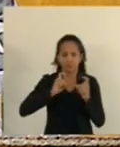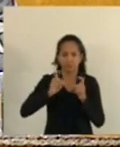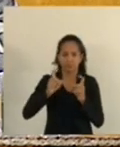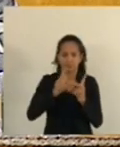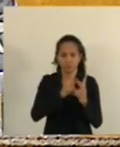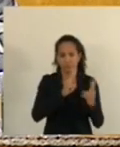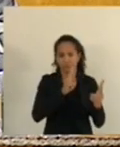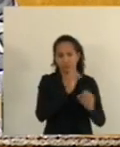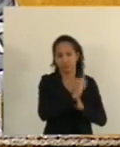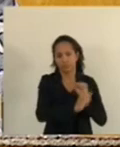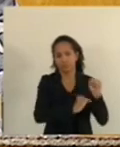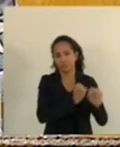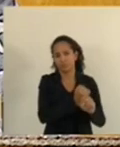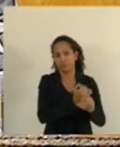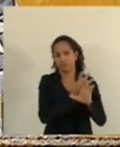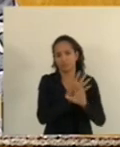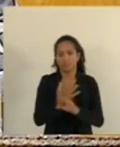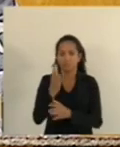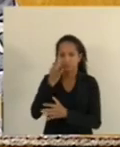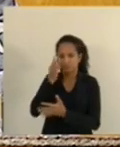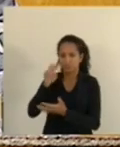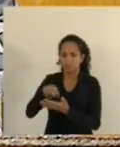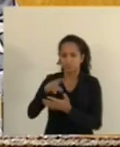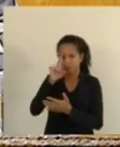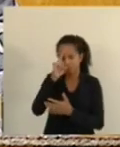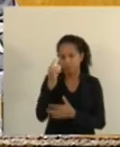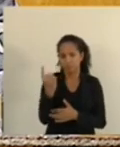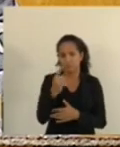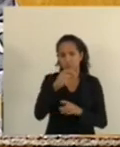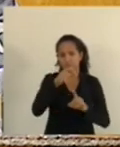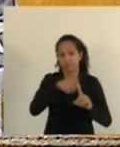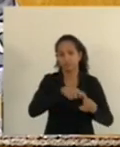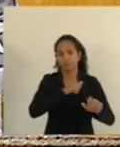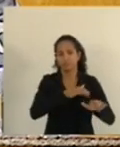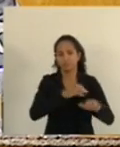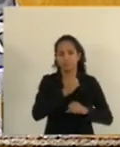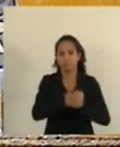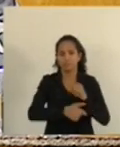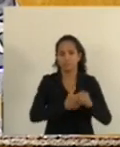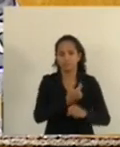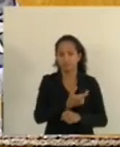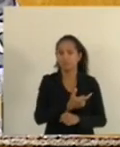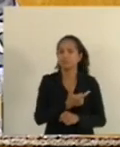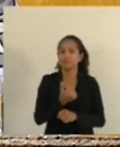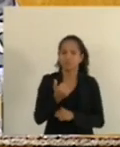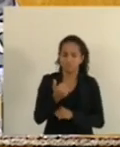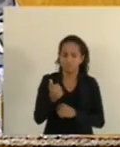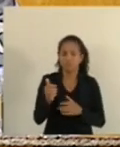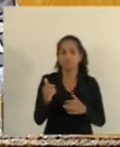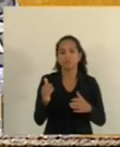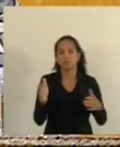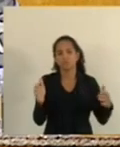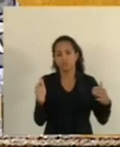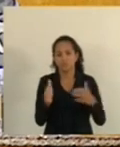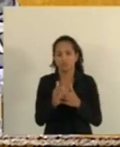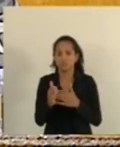híbrida Virtual e presencial do dia 1º de setembro de 2021 Prazo vencido